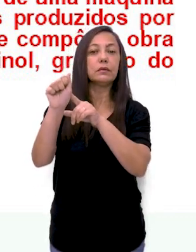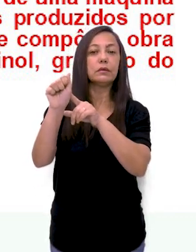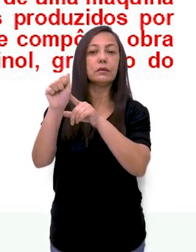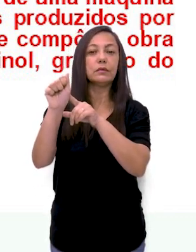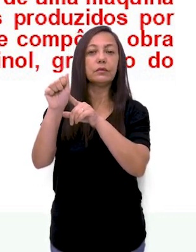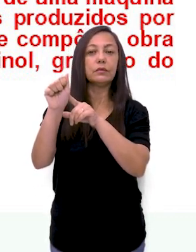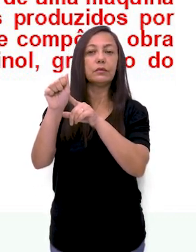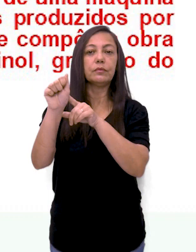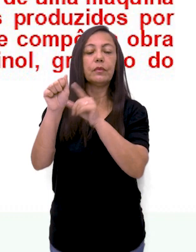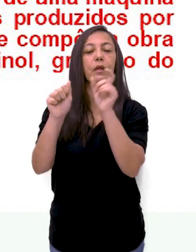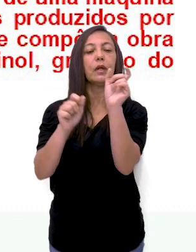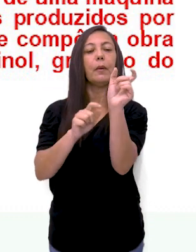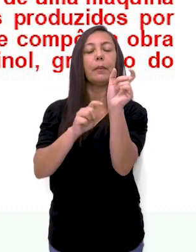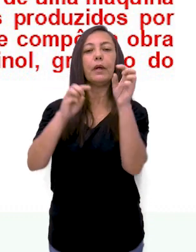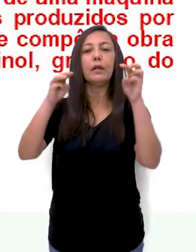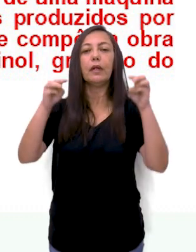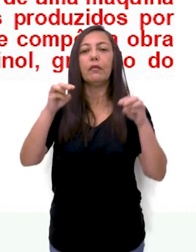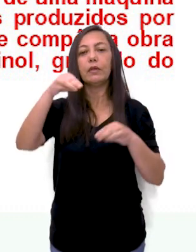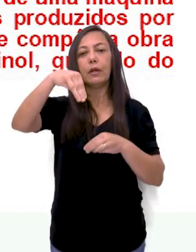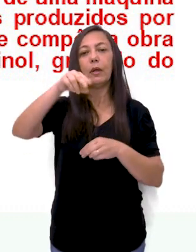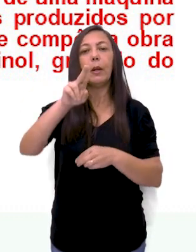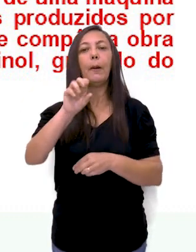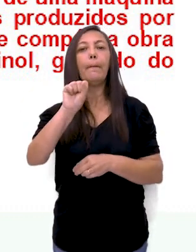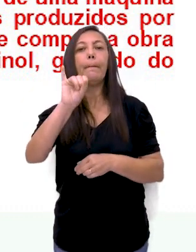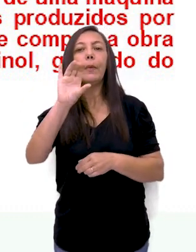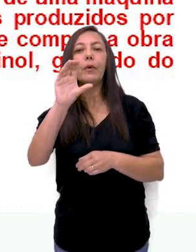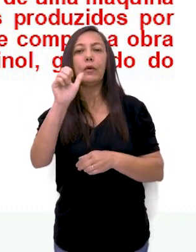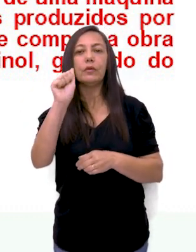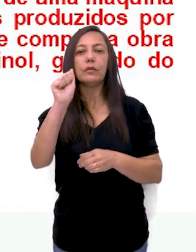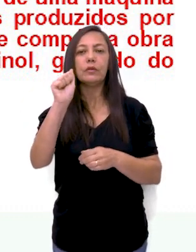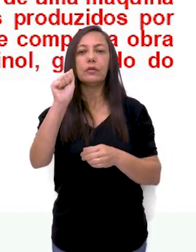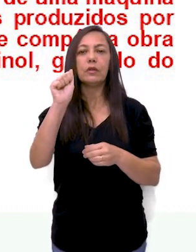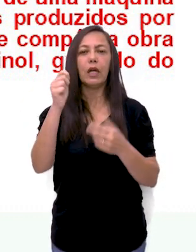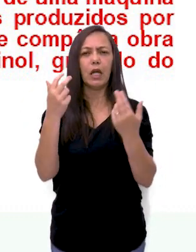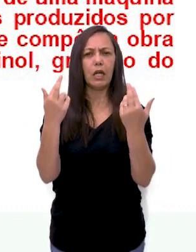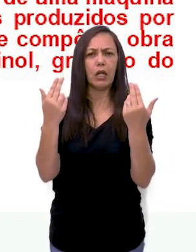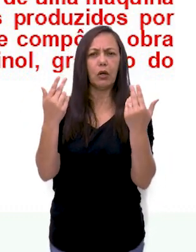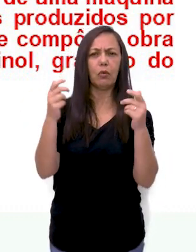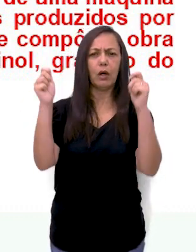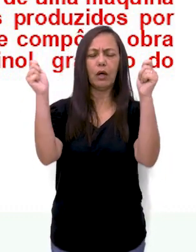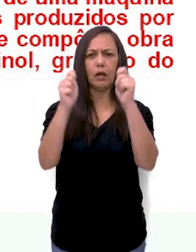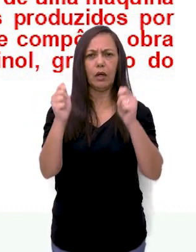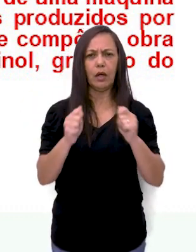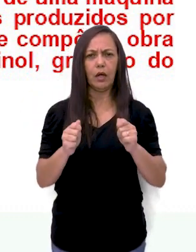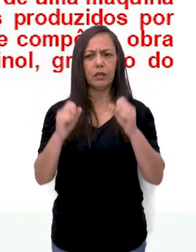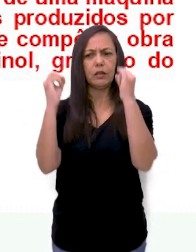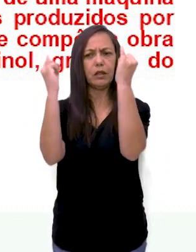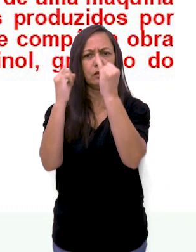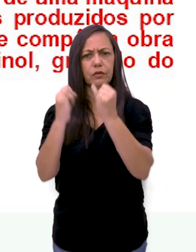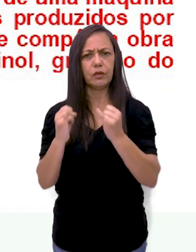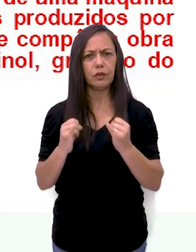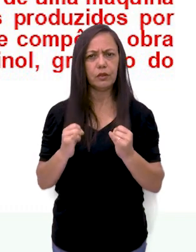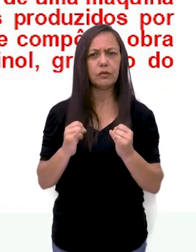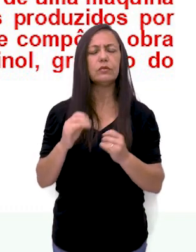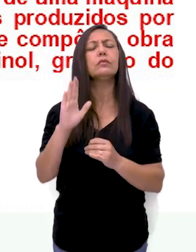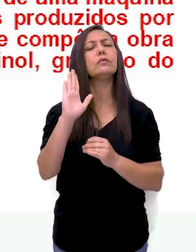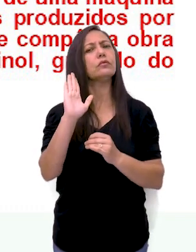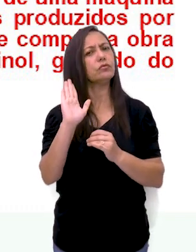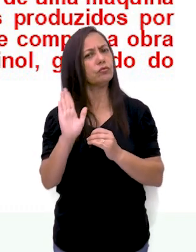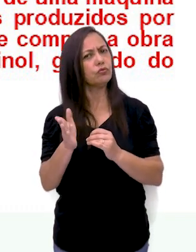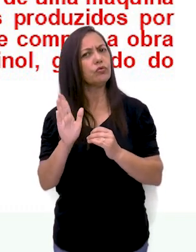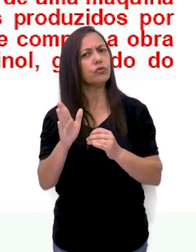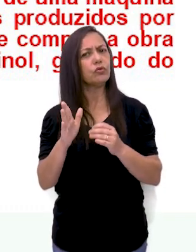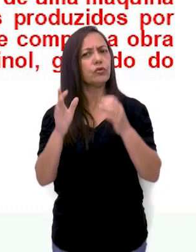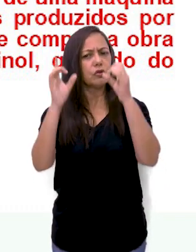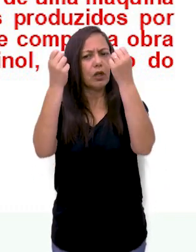a palavra música do grego musiquê é o mesmo que a arte das musas. E isso nós já vimos falando